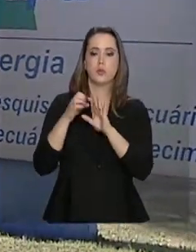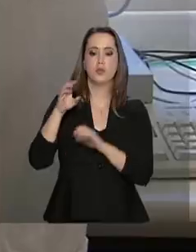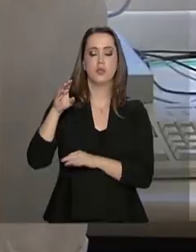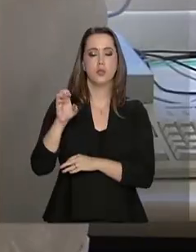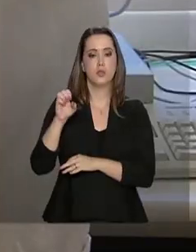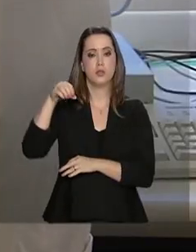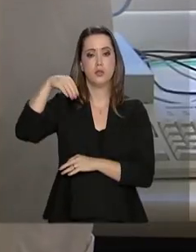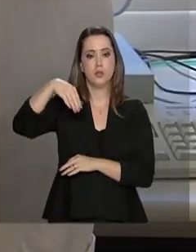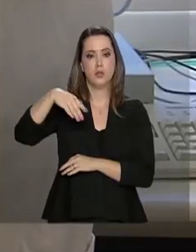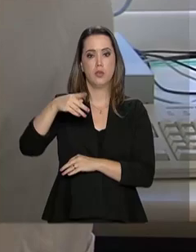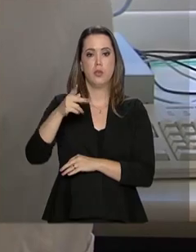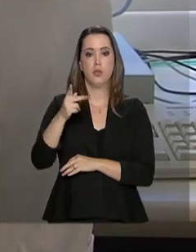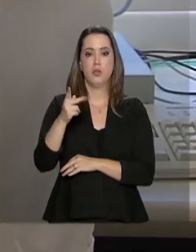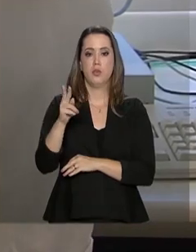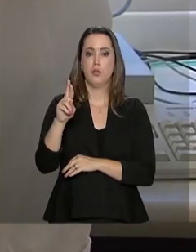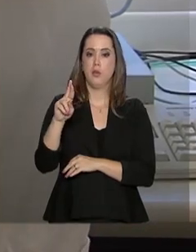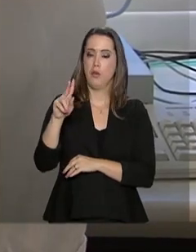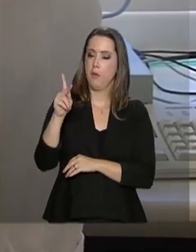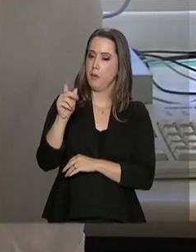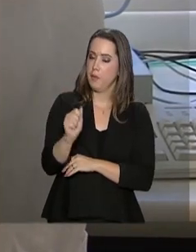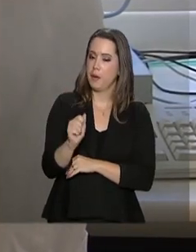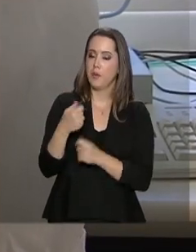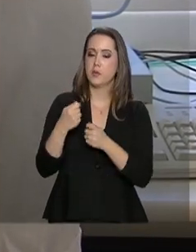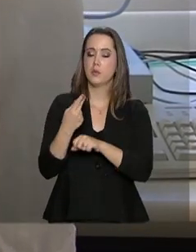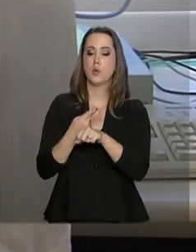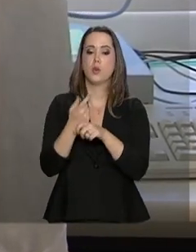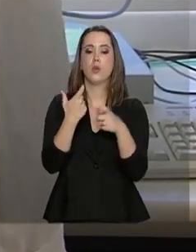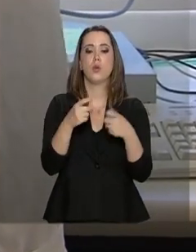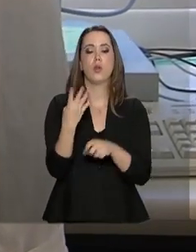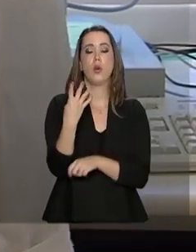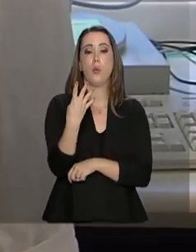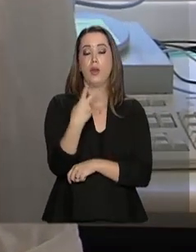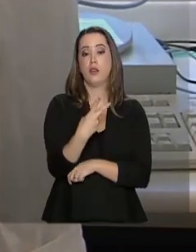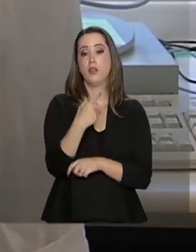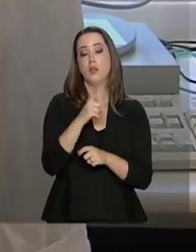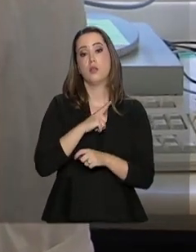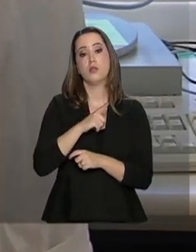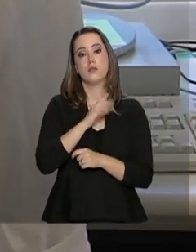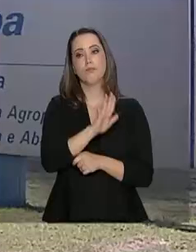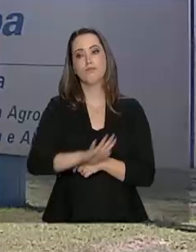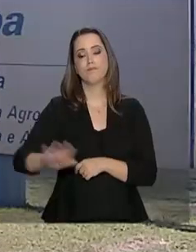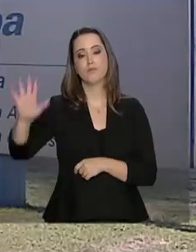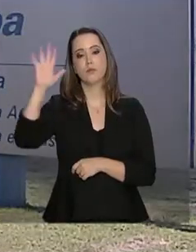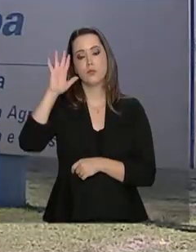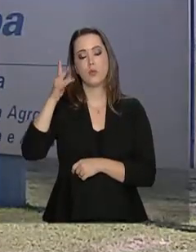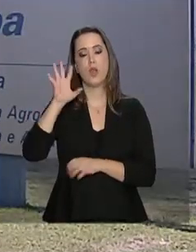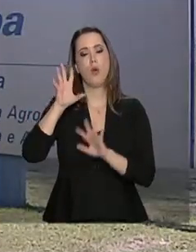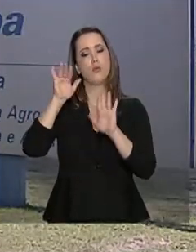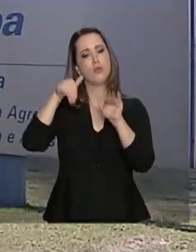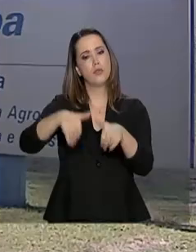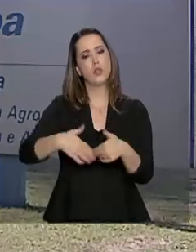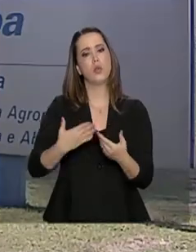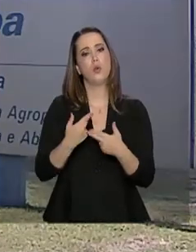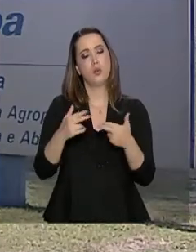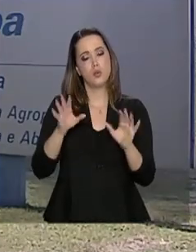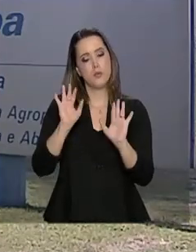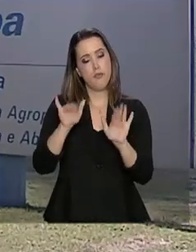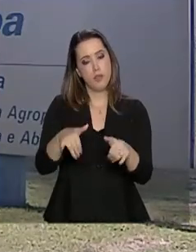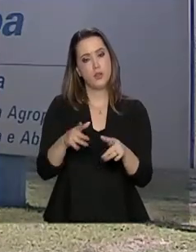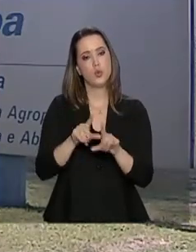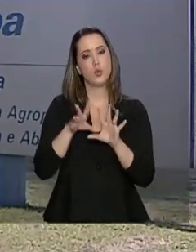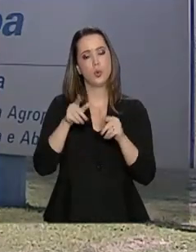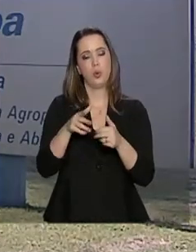Embrapa devem procurar um dos 42 centros de pesquisa da instituição pelo país. Ao final, com o produto pronto,